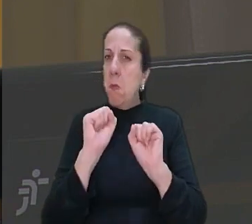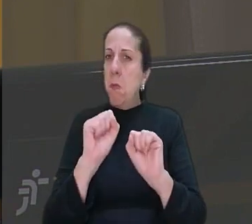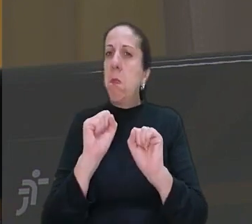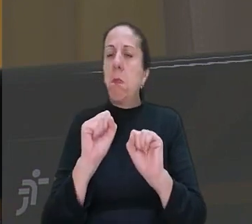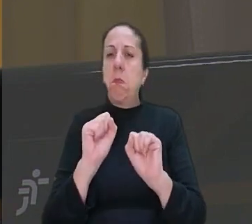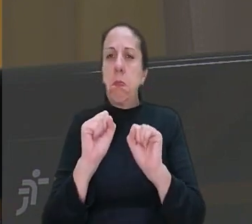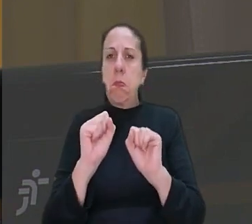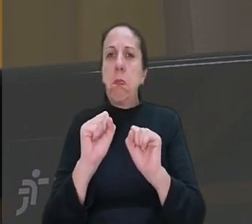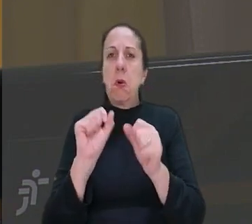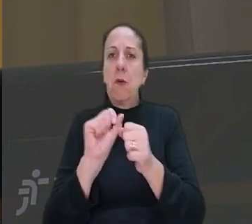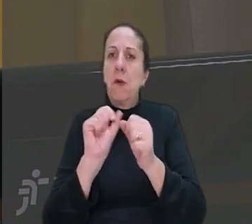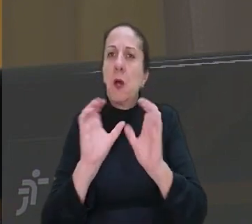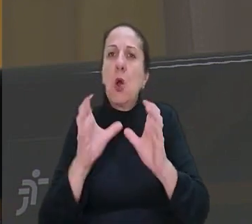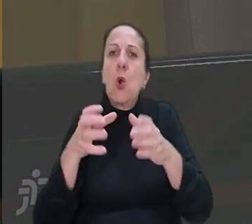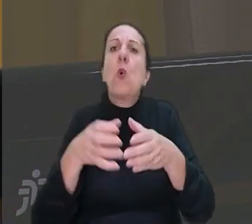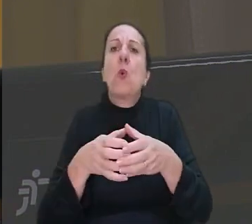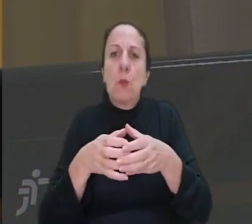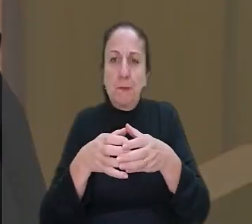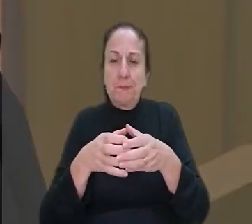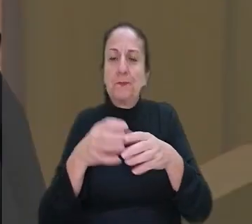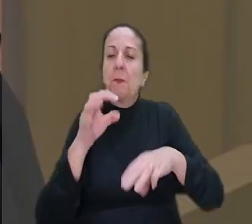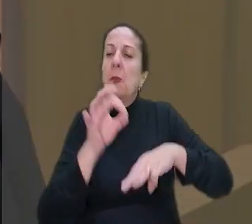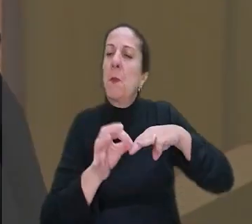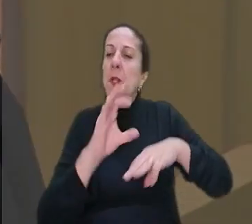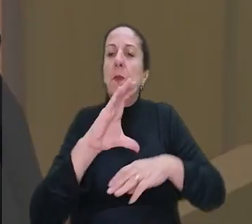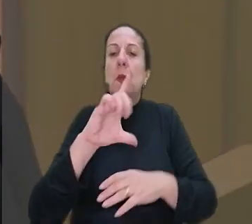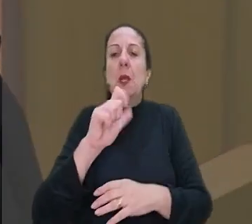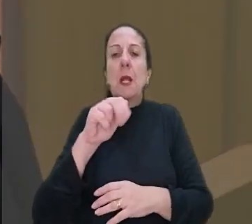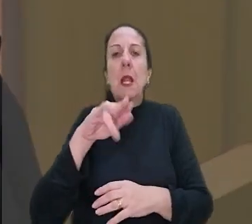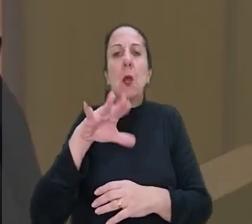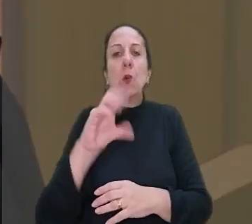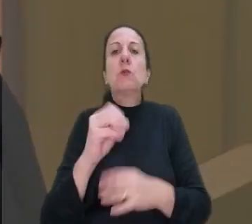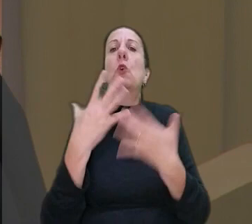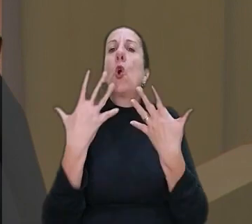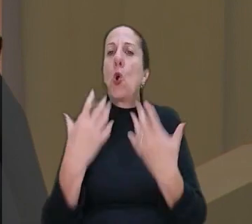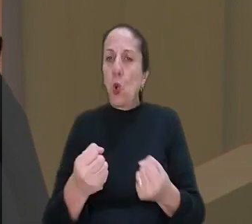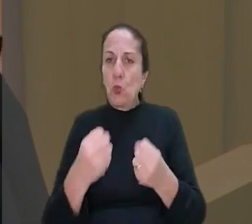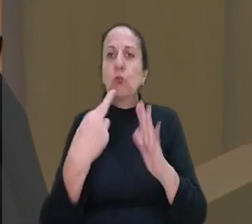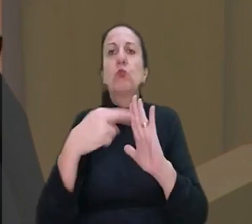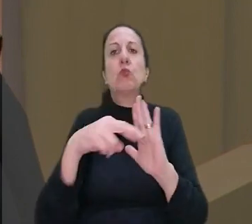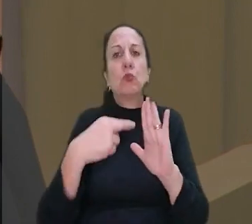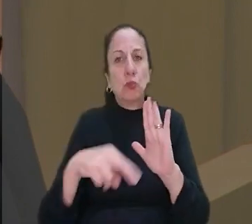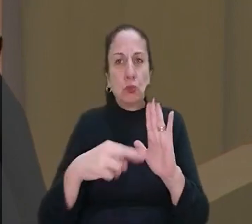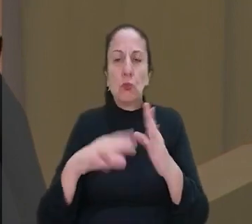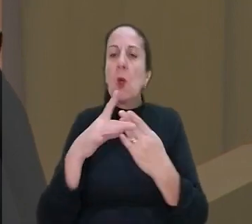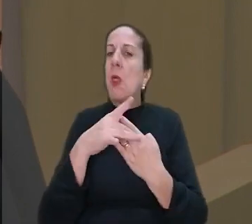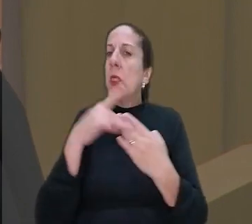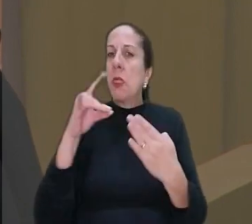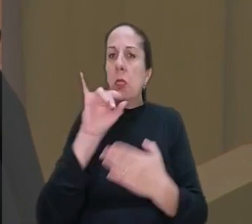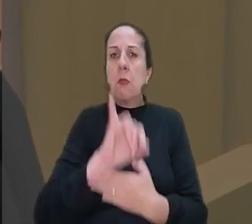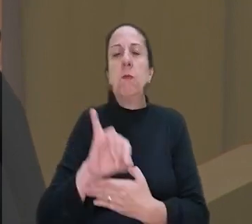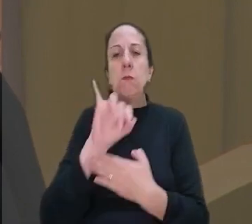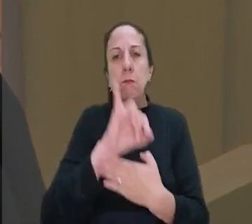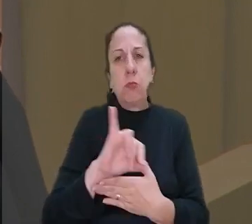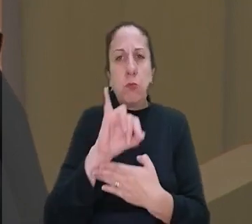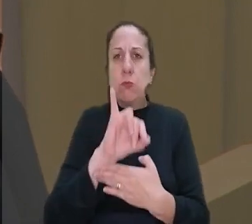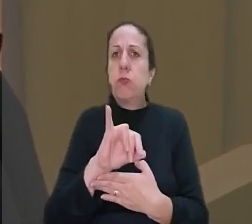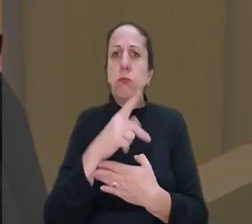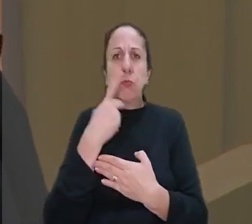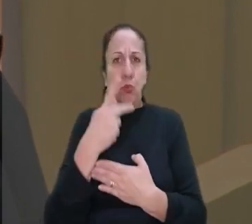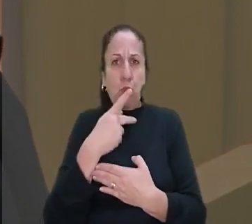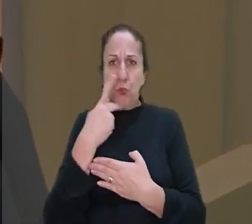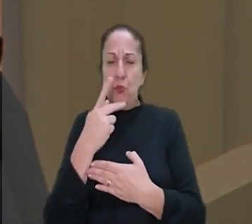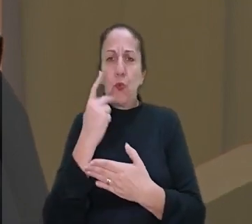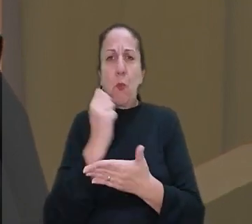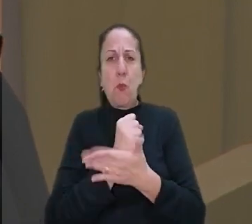tutelado por meio de ação coletiva. O ministro Cláudio Brandão concordou com o relator e destacou a importância